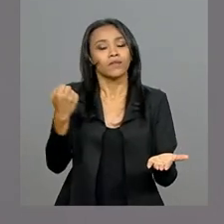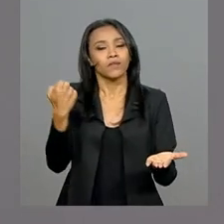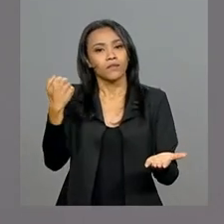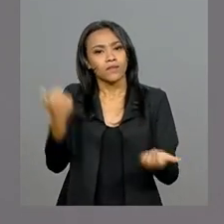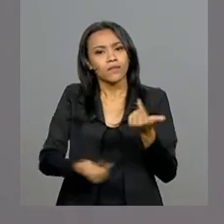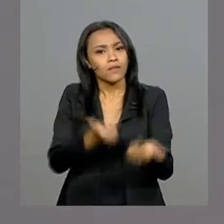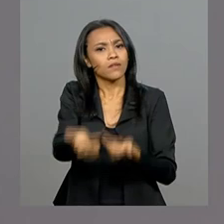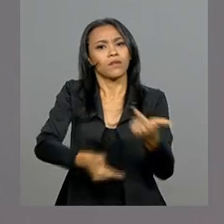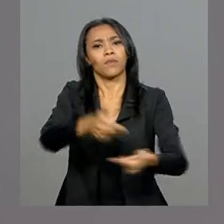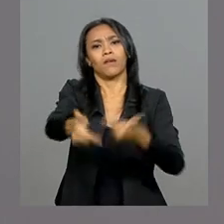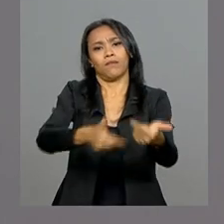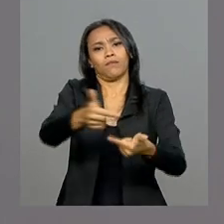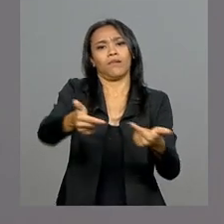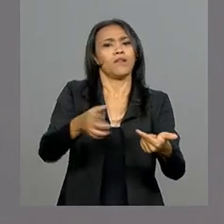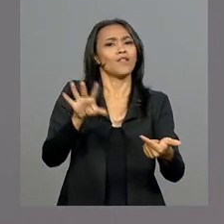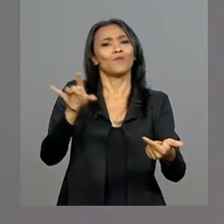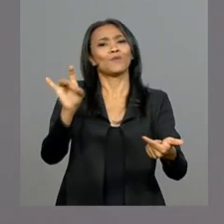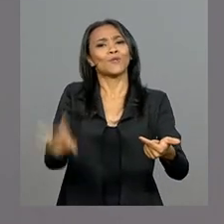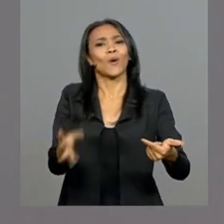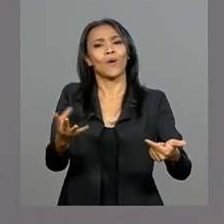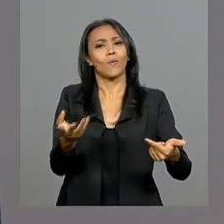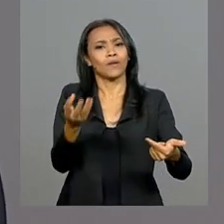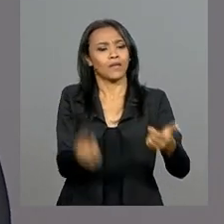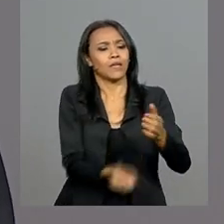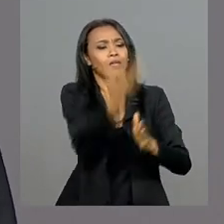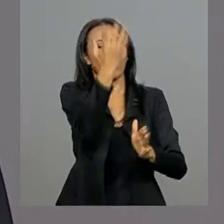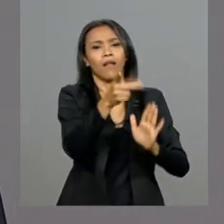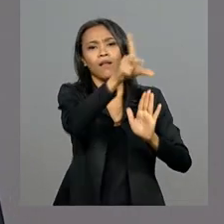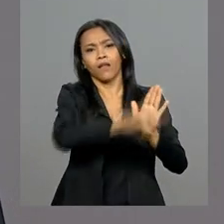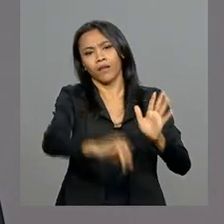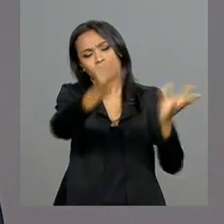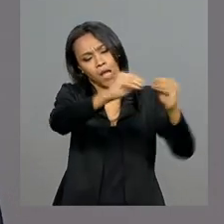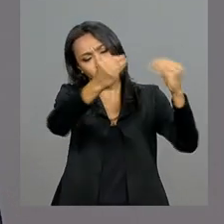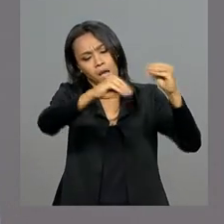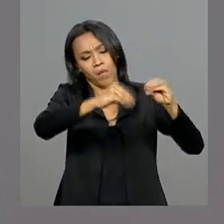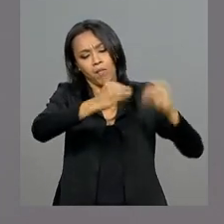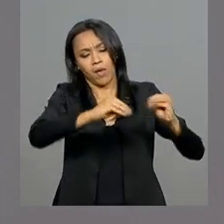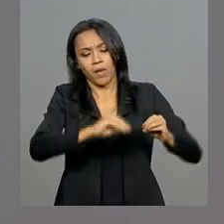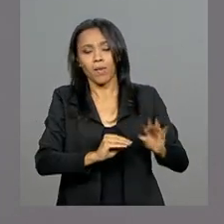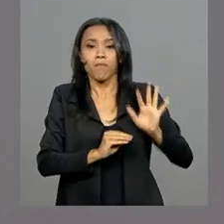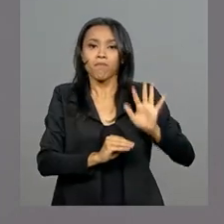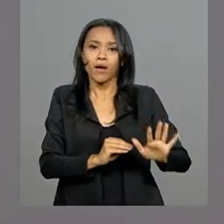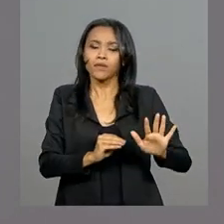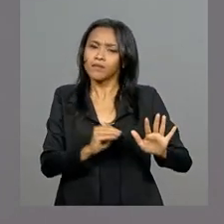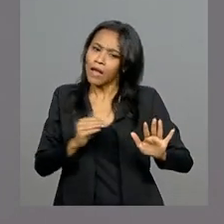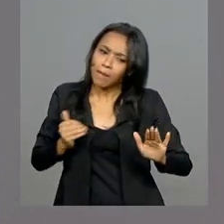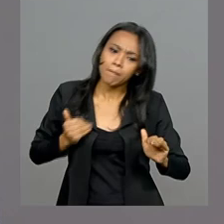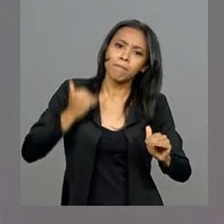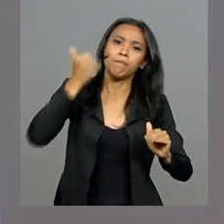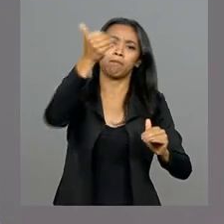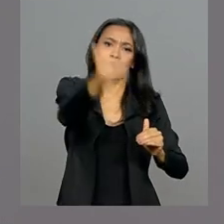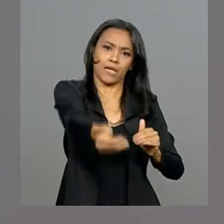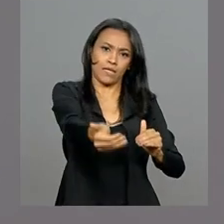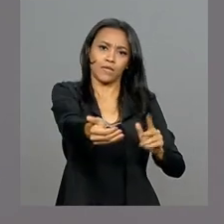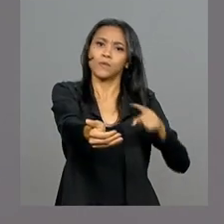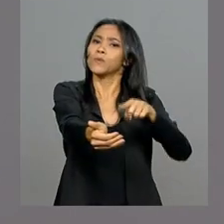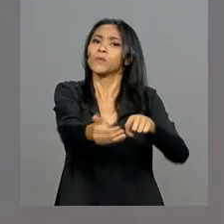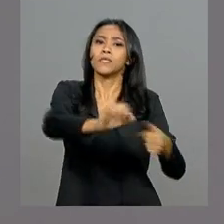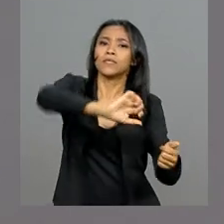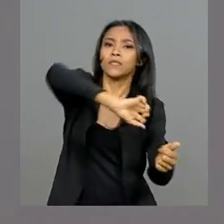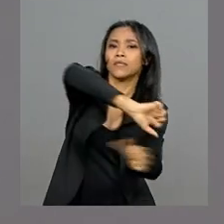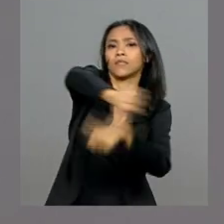sentido da formulação de leis, mas também ir para além, para a transformação